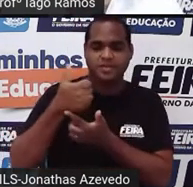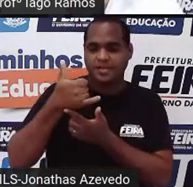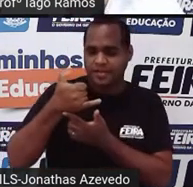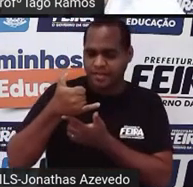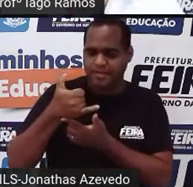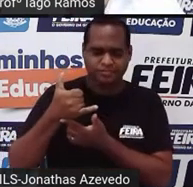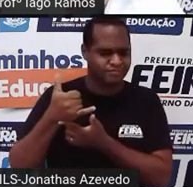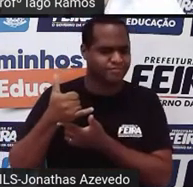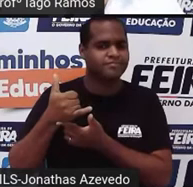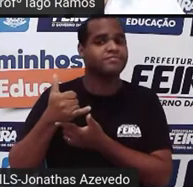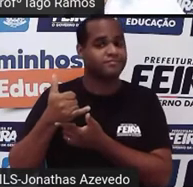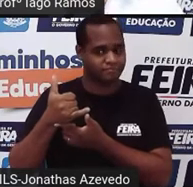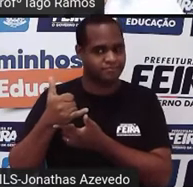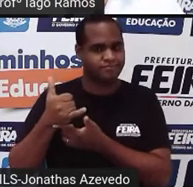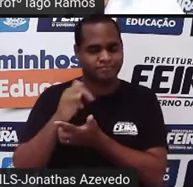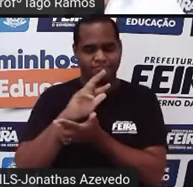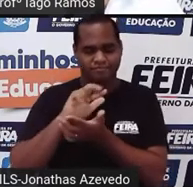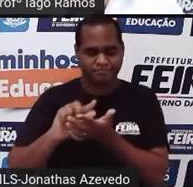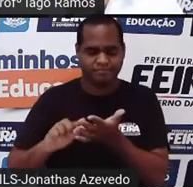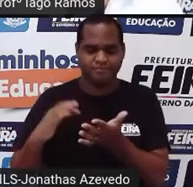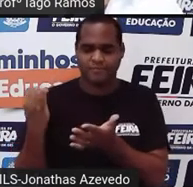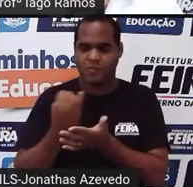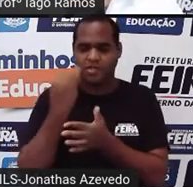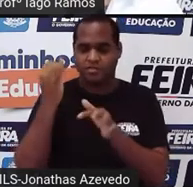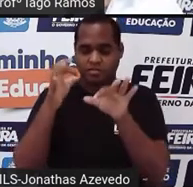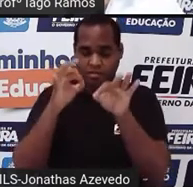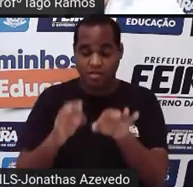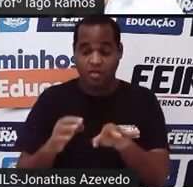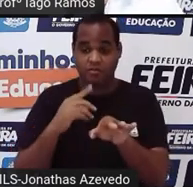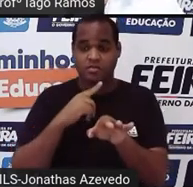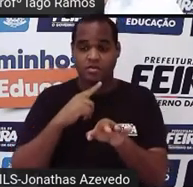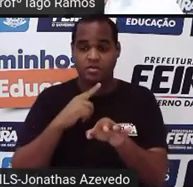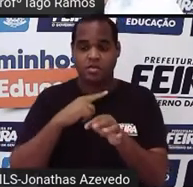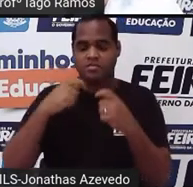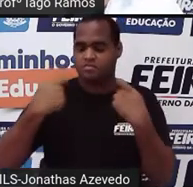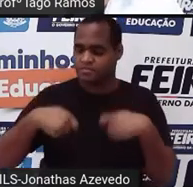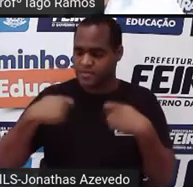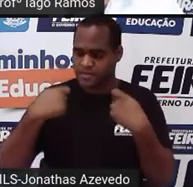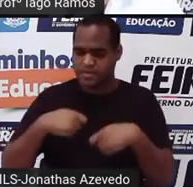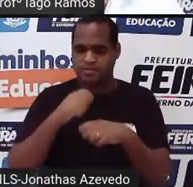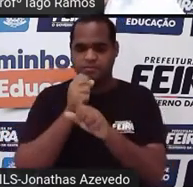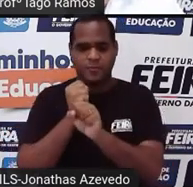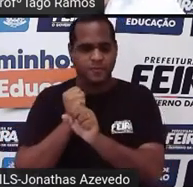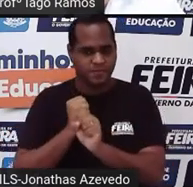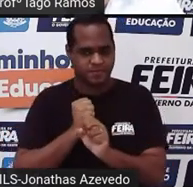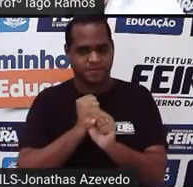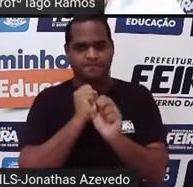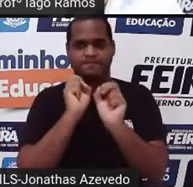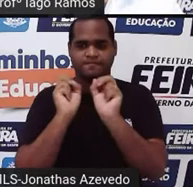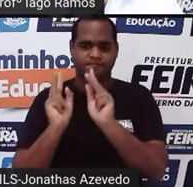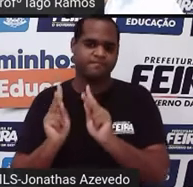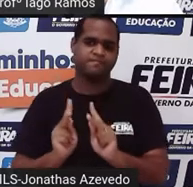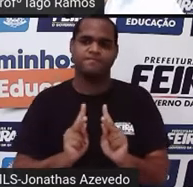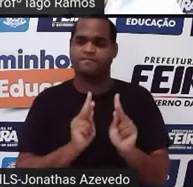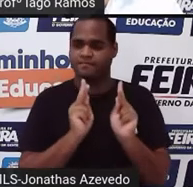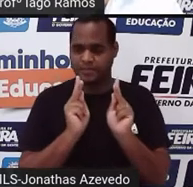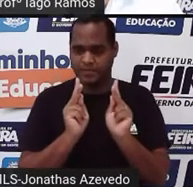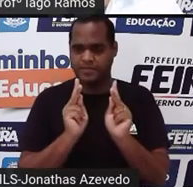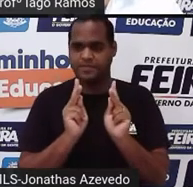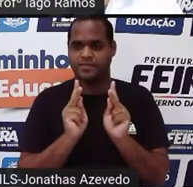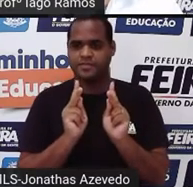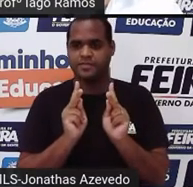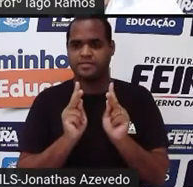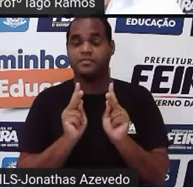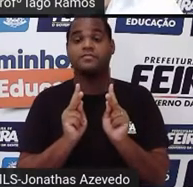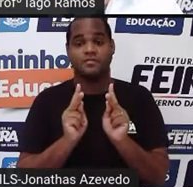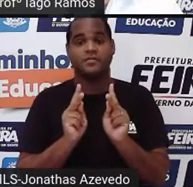sabe, porque com certeza você vai precisar fazer o rascunho de um cálculozinho aí, certo? Então vamos lá, vem